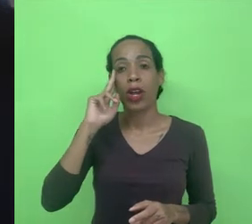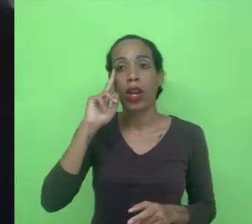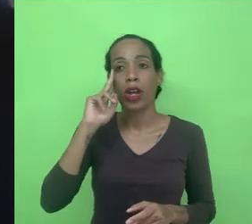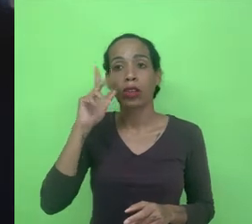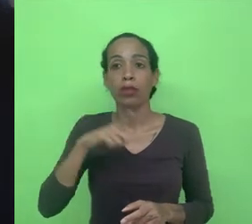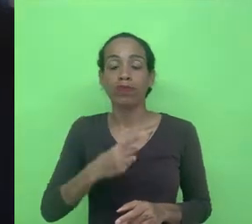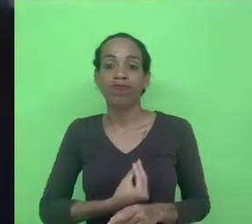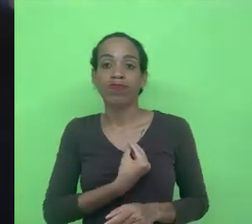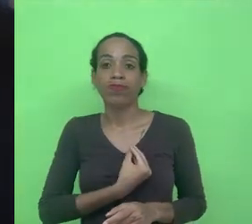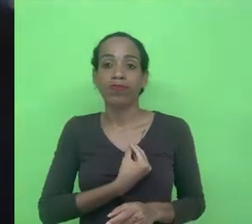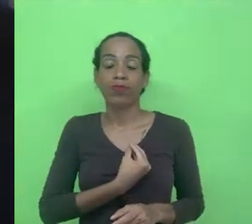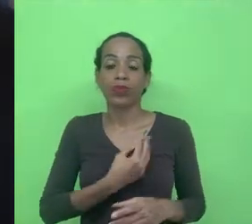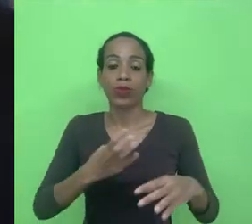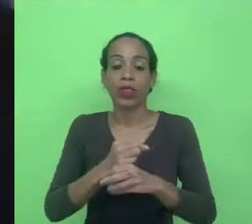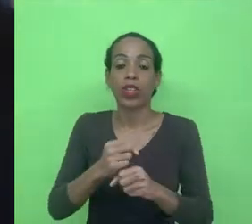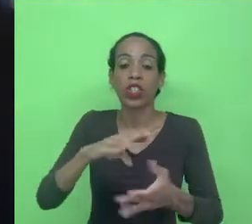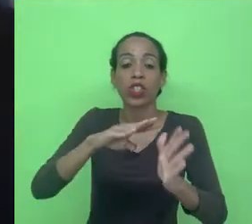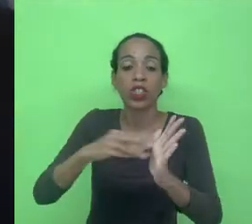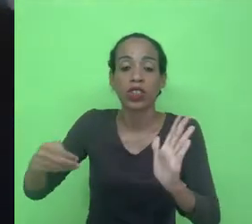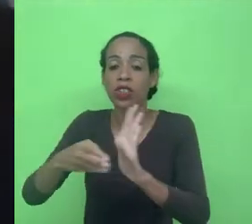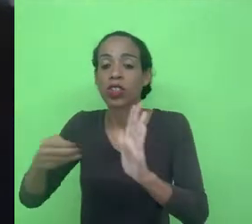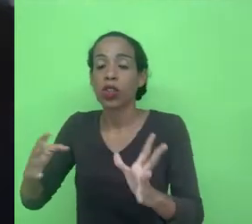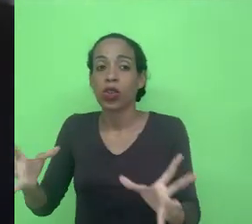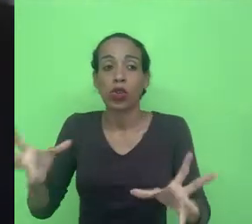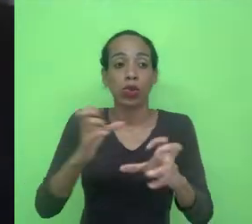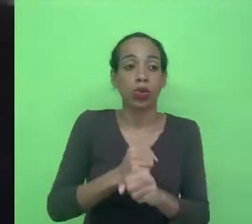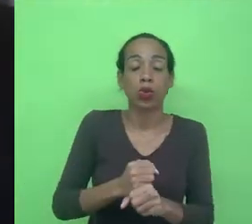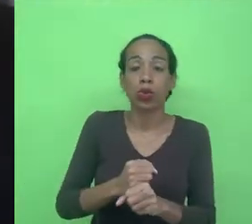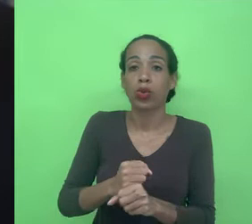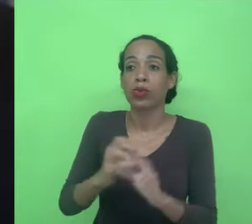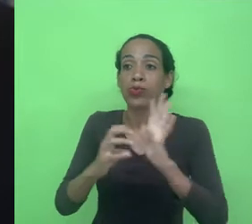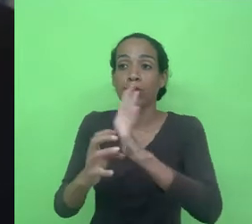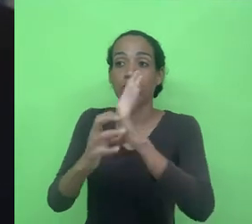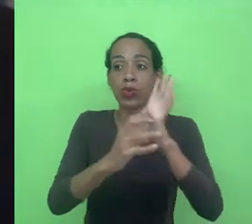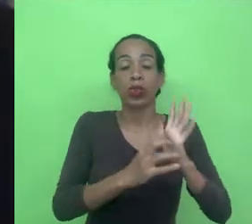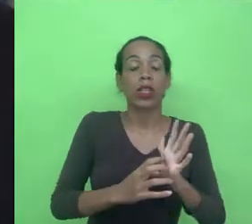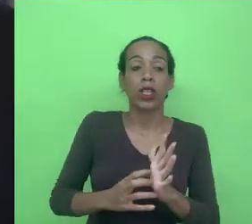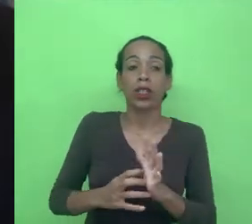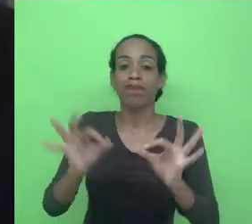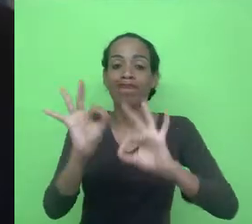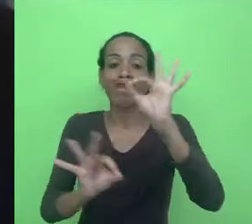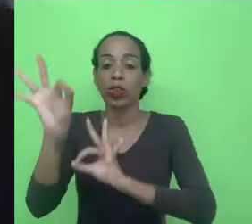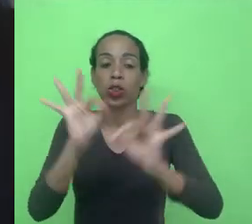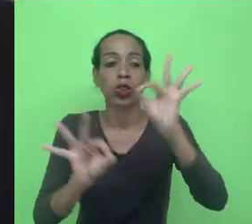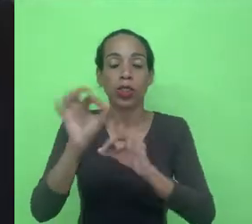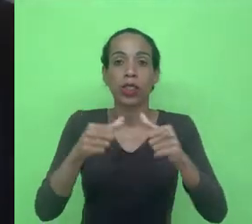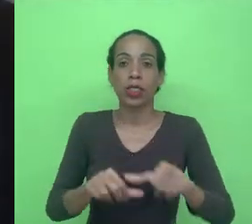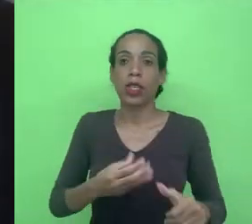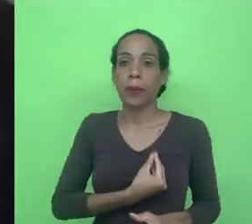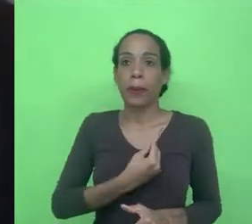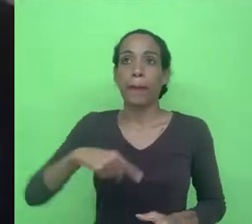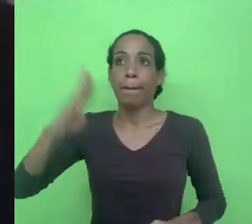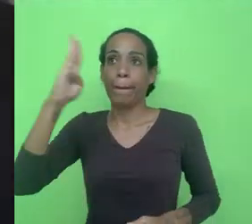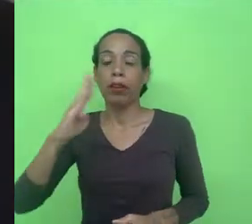colonial de extração onde todos os dados quase todos os dados produzidos aqui no Brasil por nossas atividades